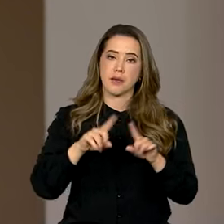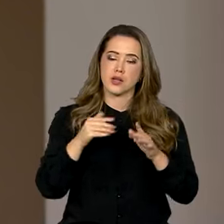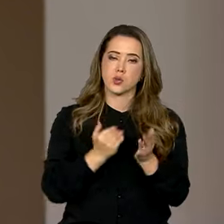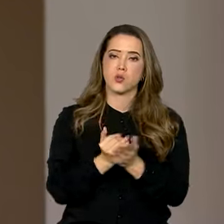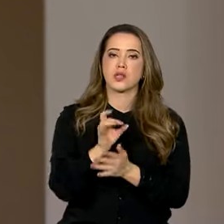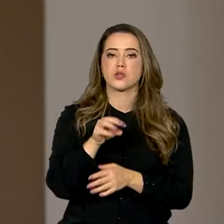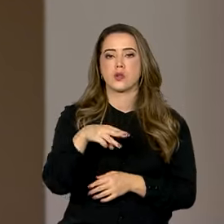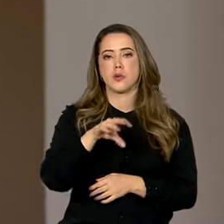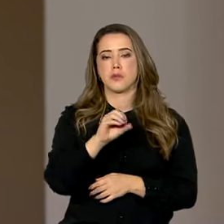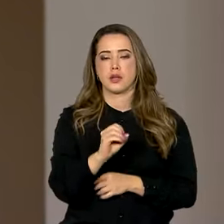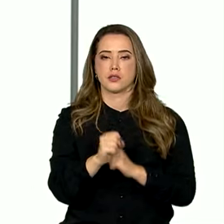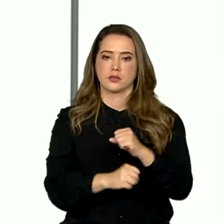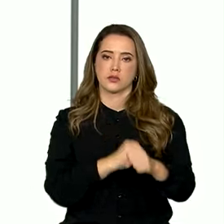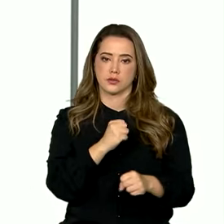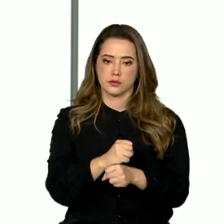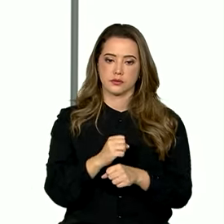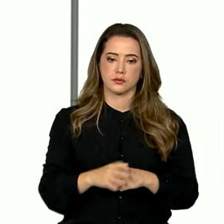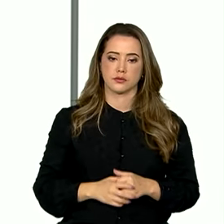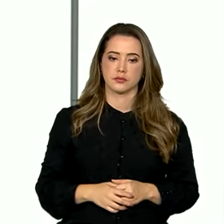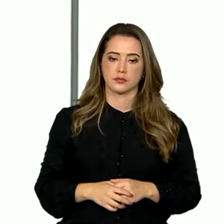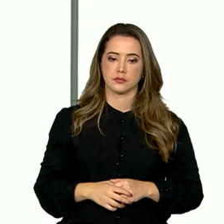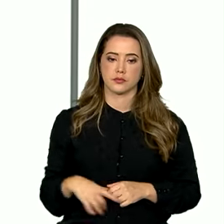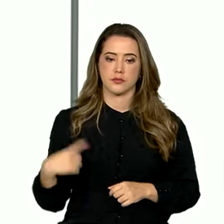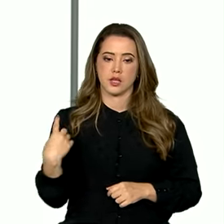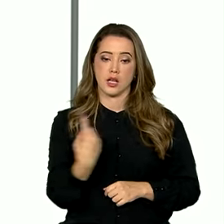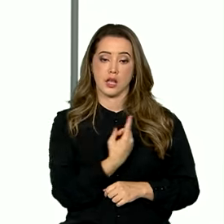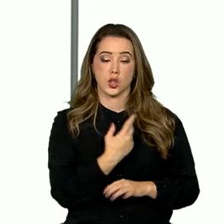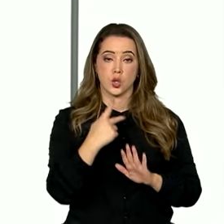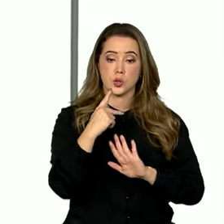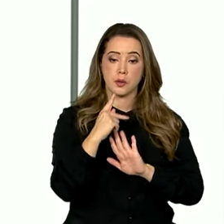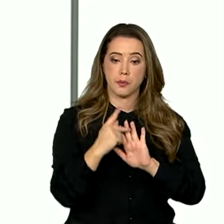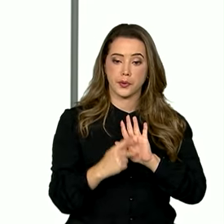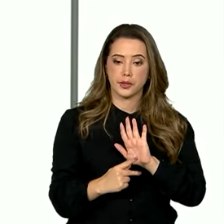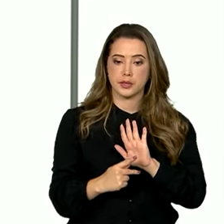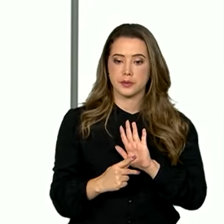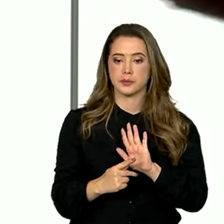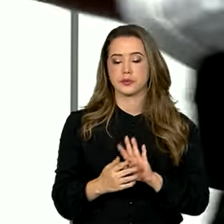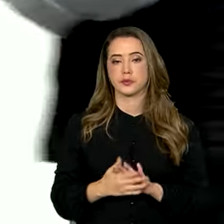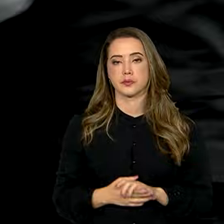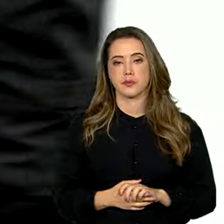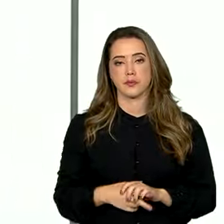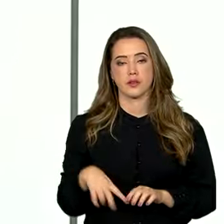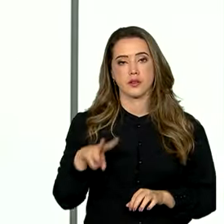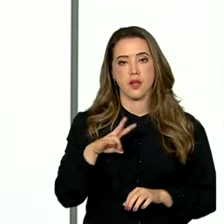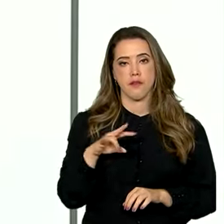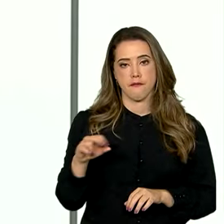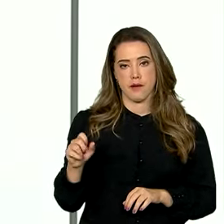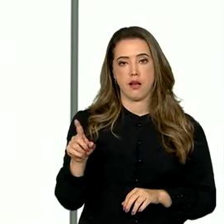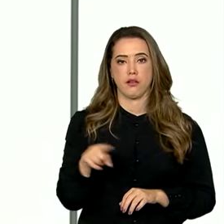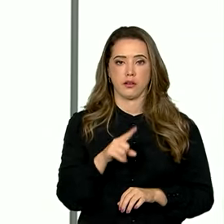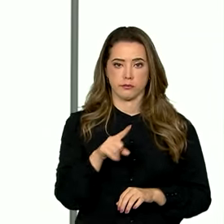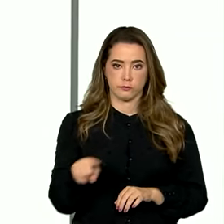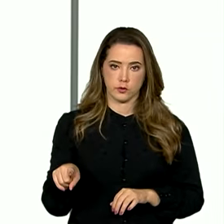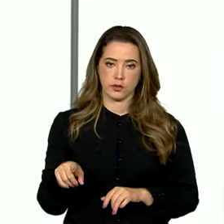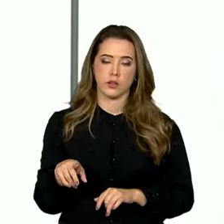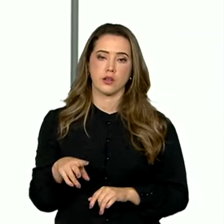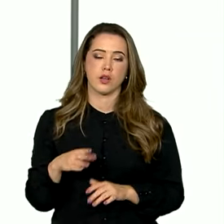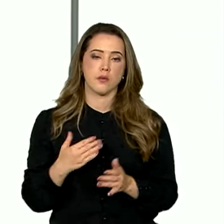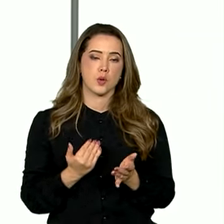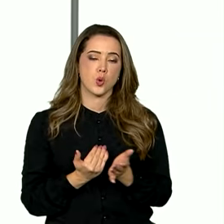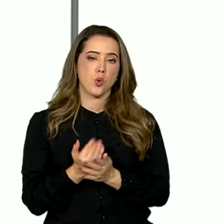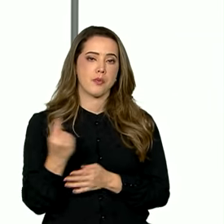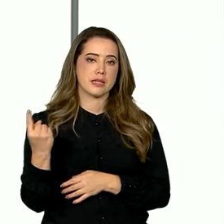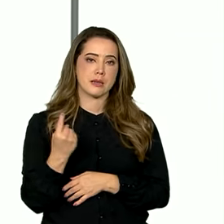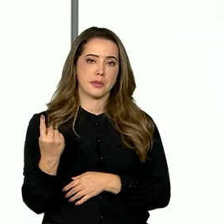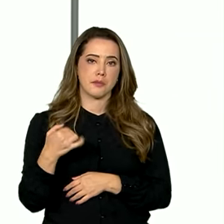março do ano que vem. A nossa portaria será refeita com a validade a partir de